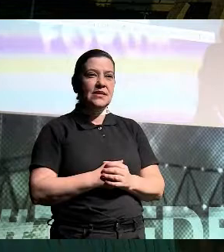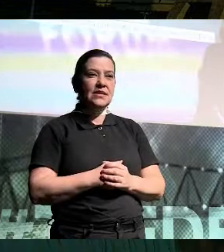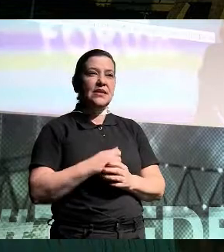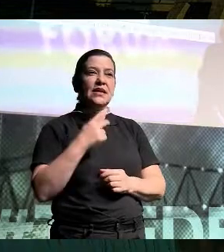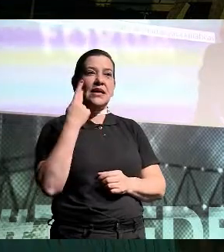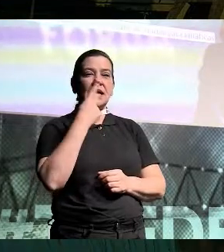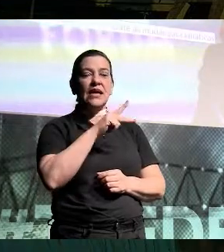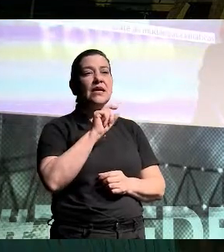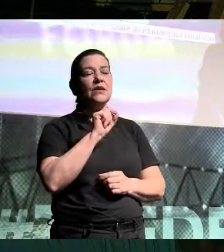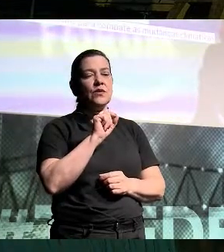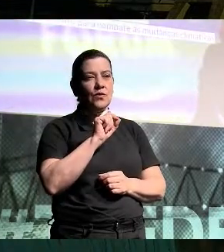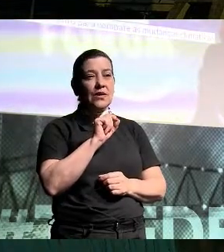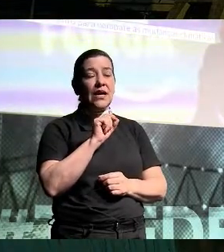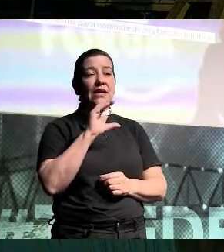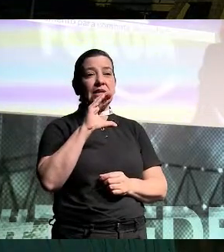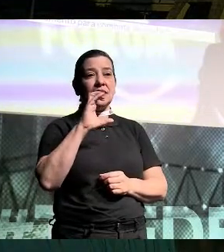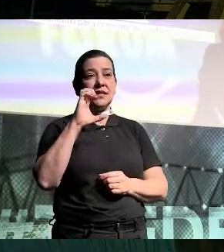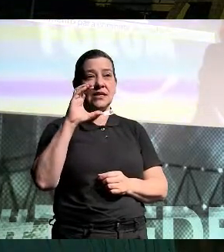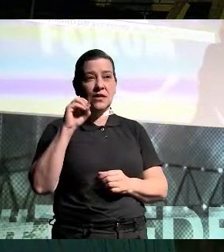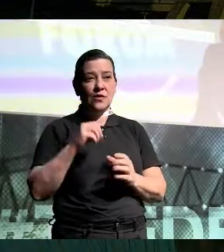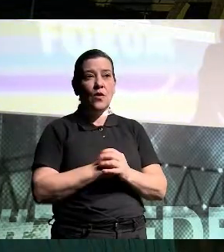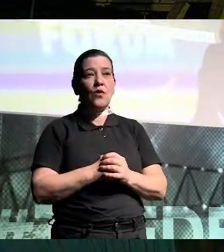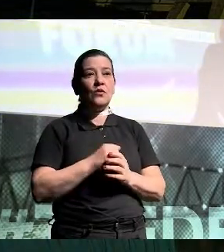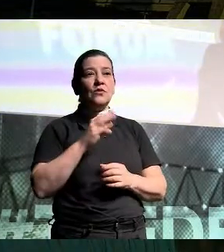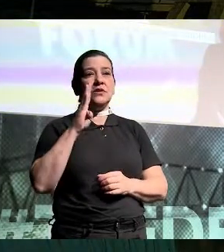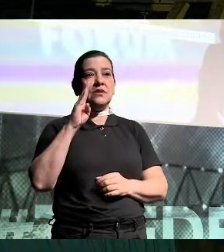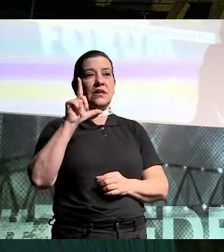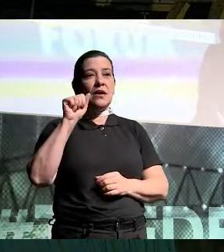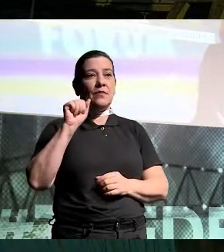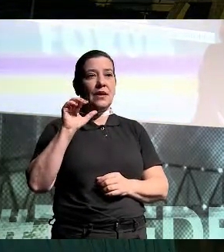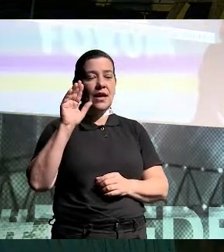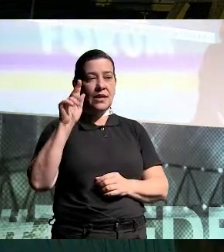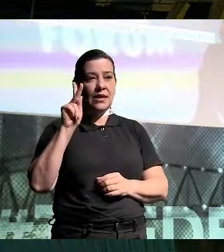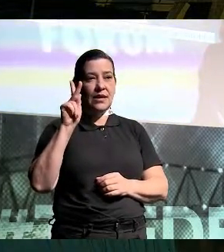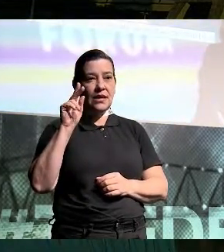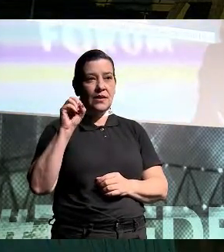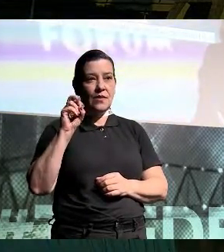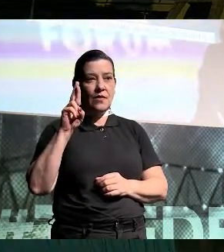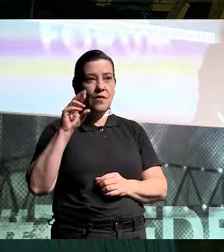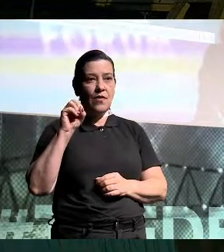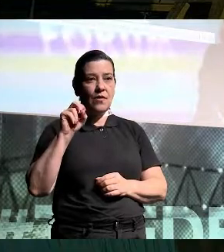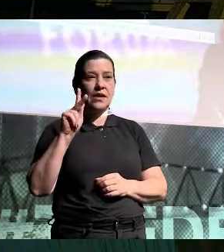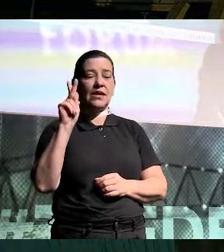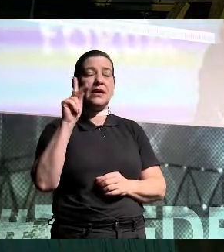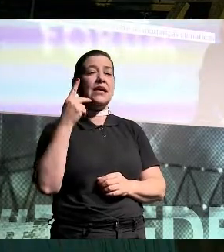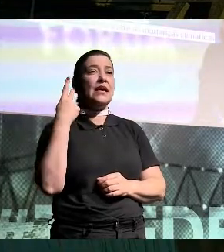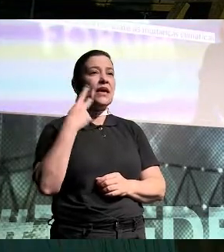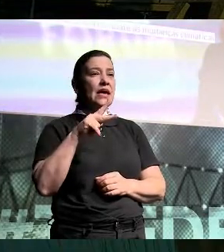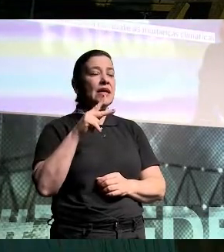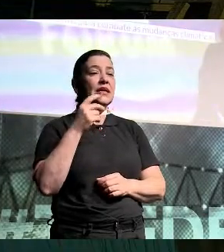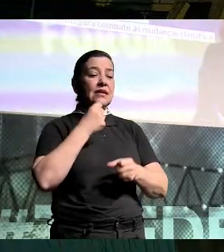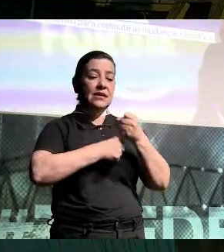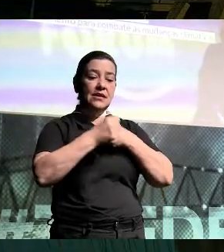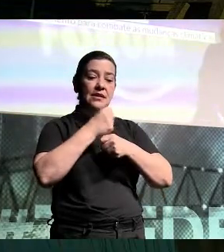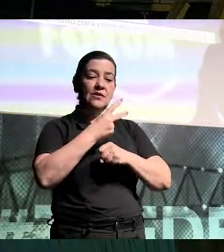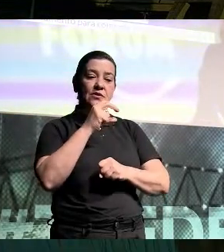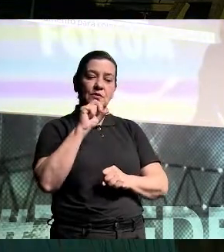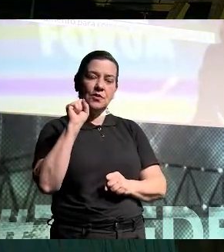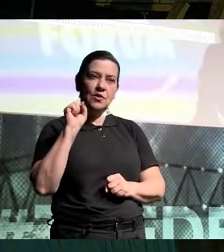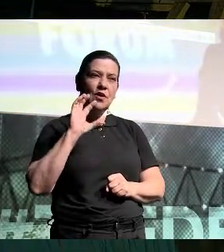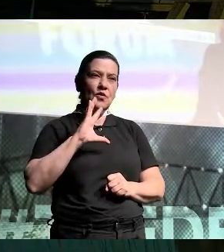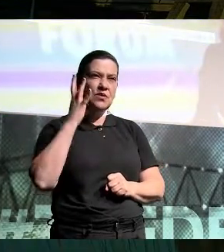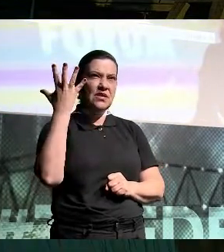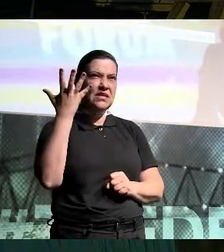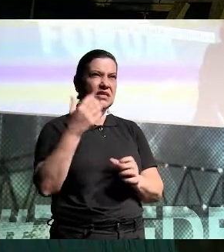é o Larry Fink. Ele é o CEO da BlackRock e tem uma importância nessa história da OSG. Desde 2008, quando aconteceu aquela